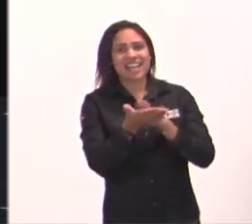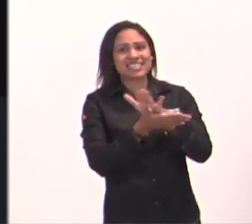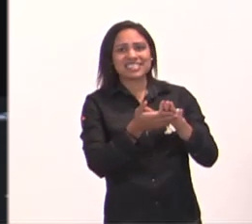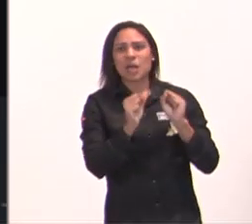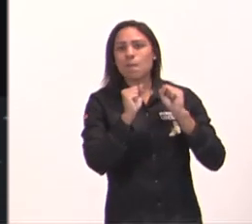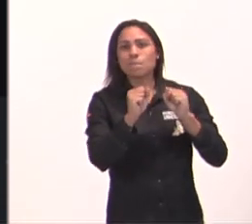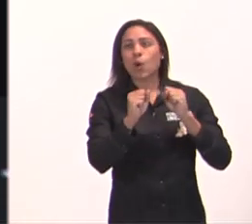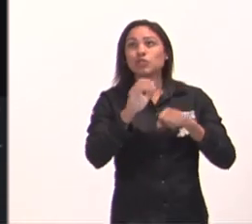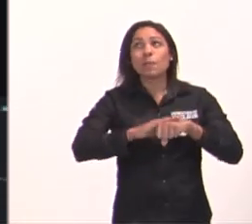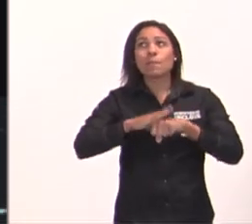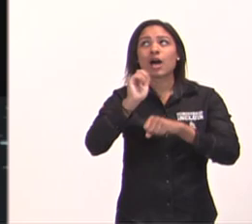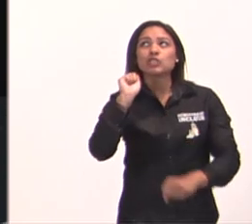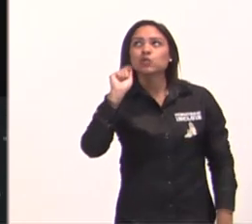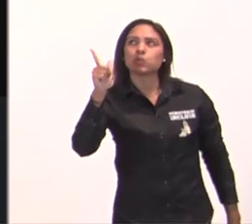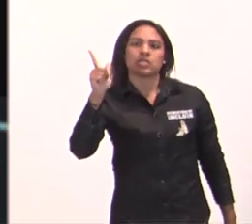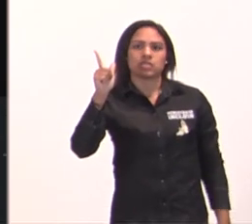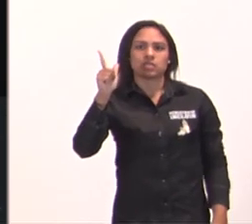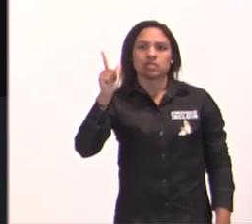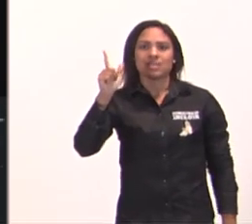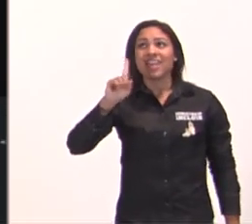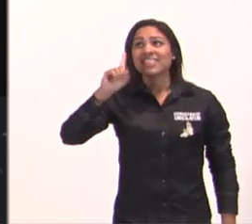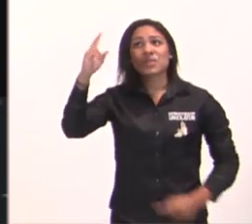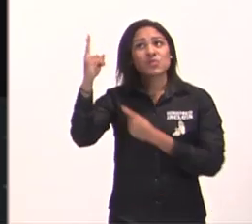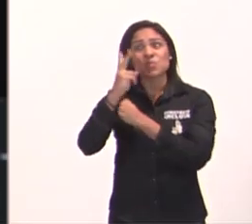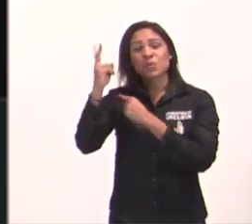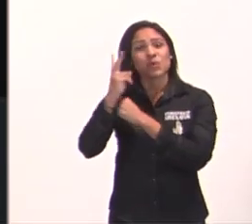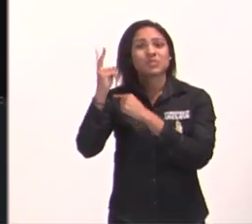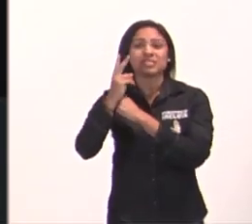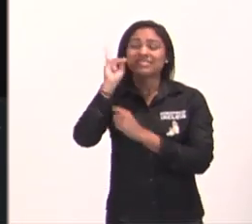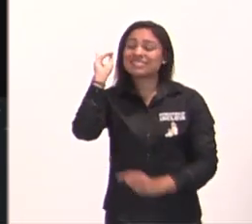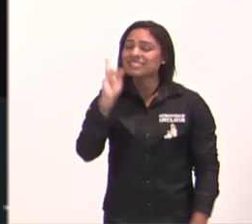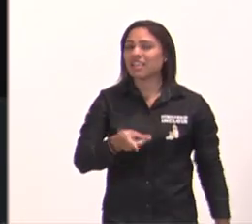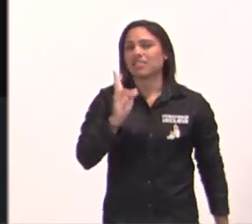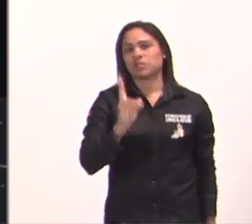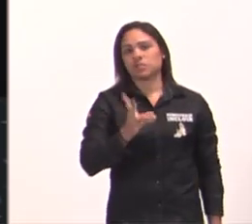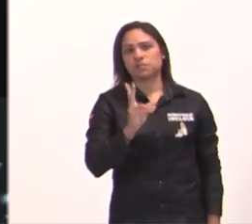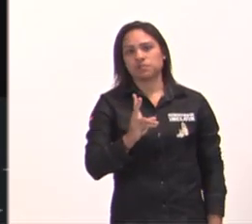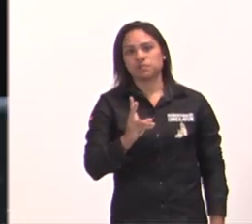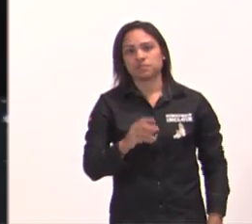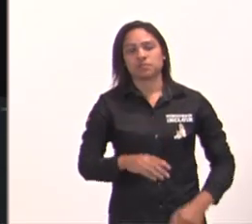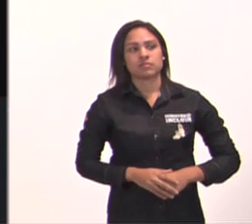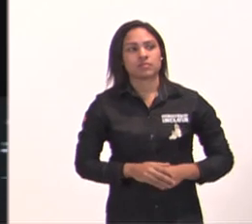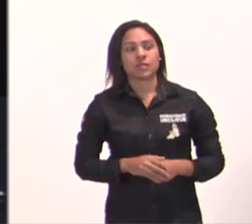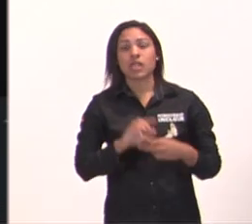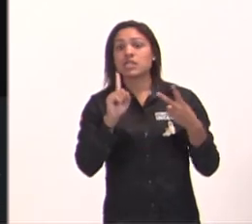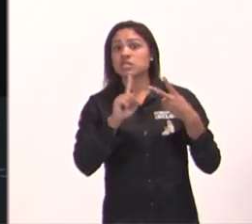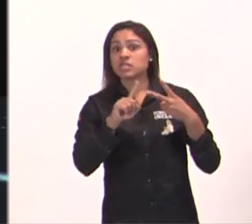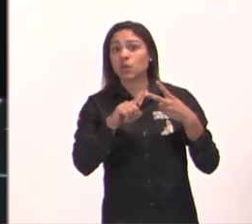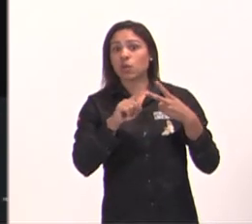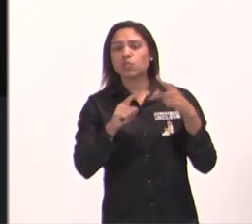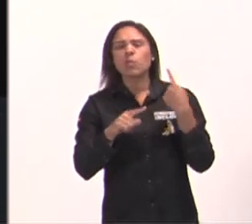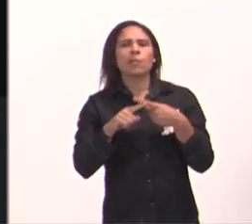que seja impedida de ser transformada por Deus, em segundo lugar, por que que ele tem